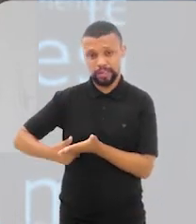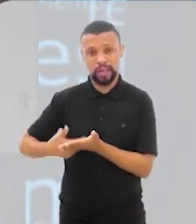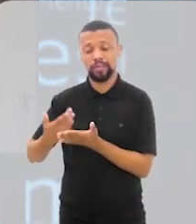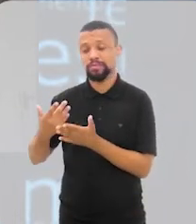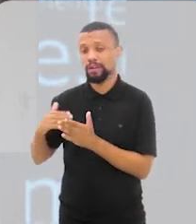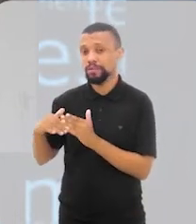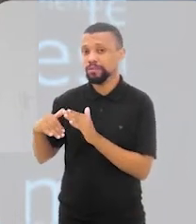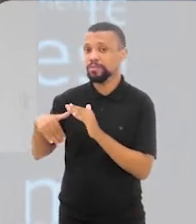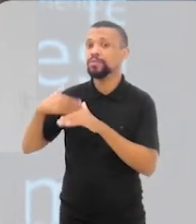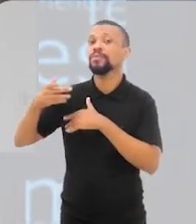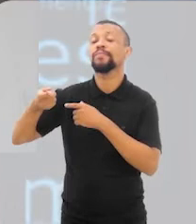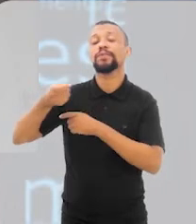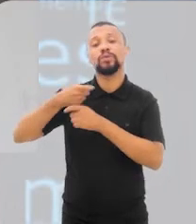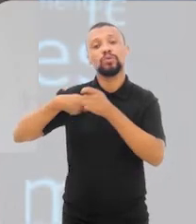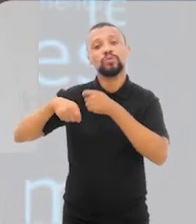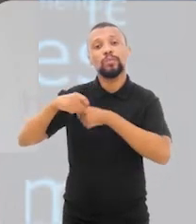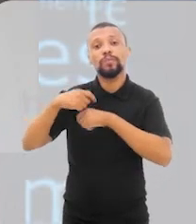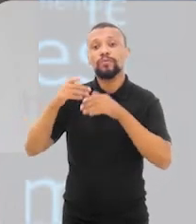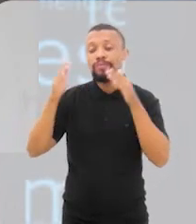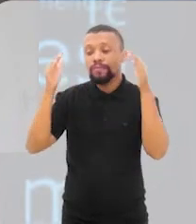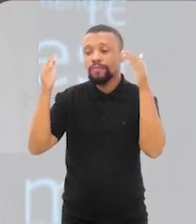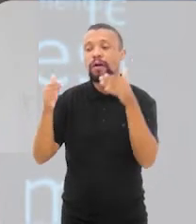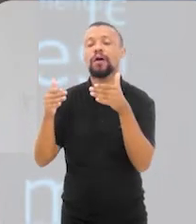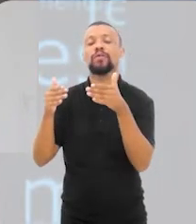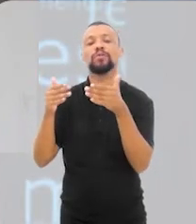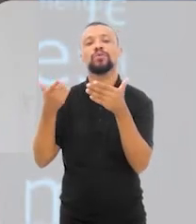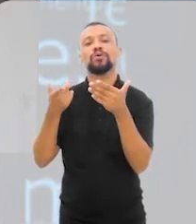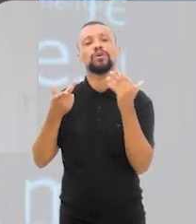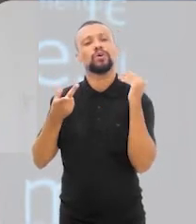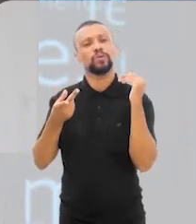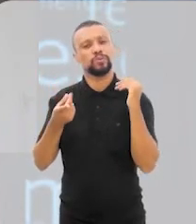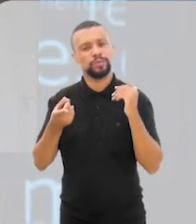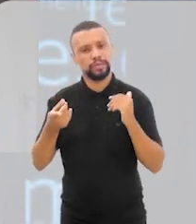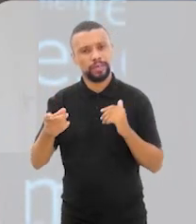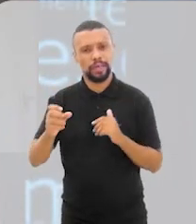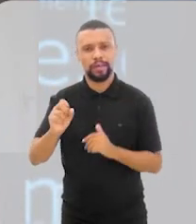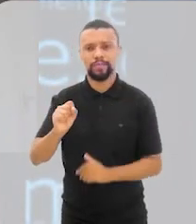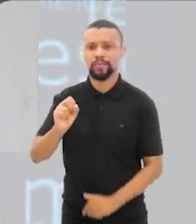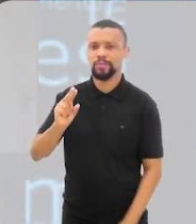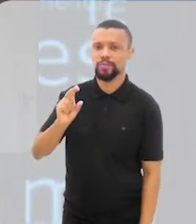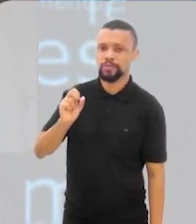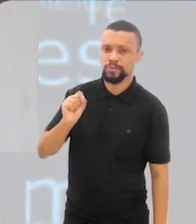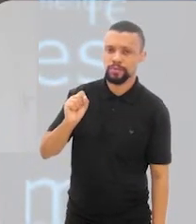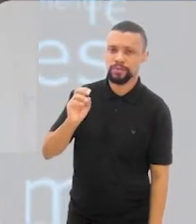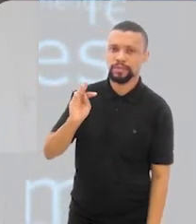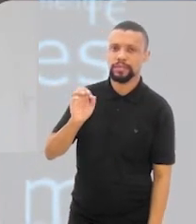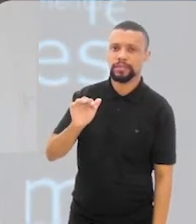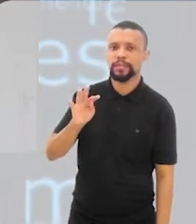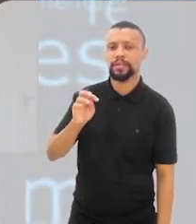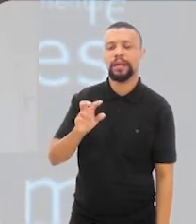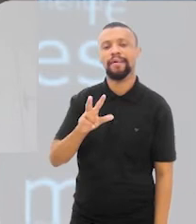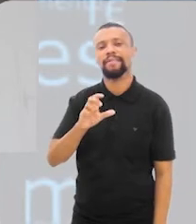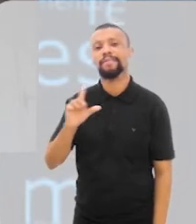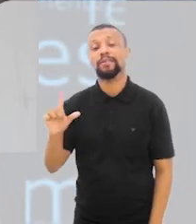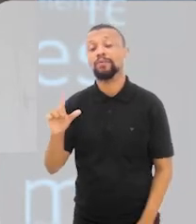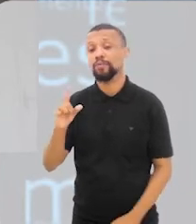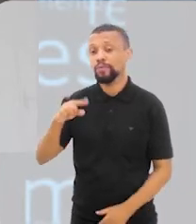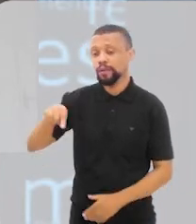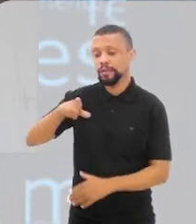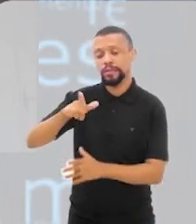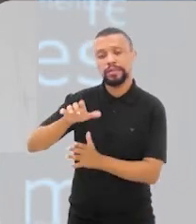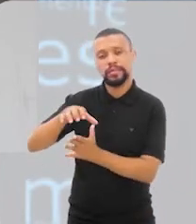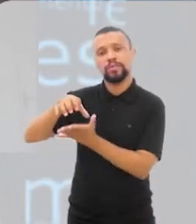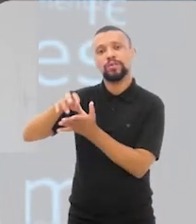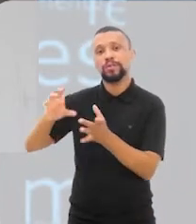aqui é do Desenvolvimento Econômico Sustentável. E aí, todo esse mundo da tecnologia faz conversar também com a